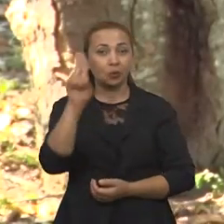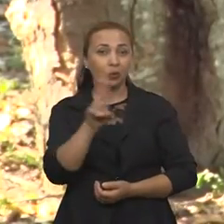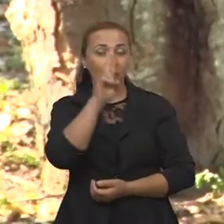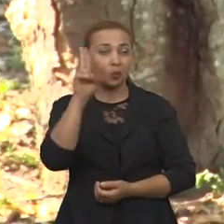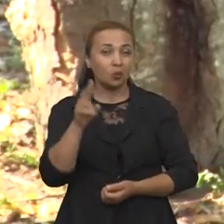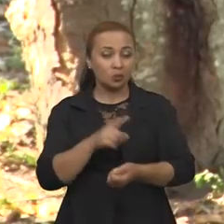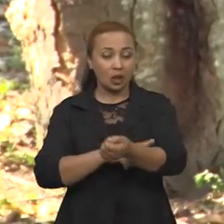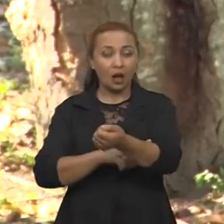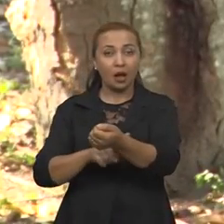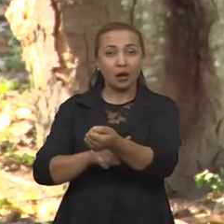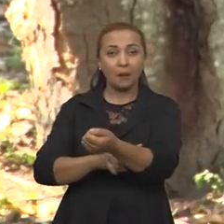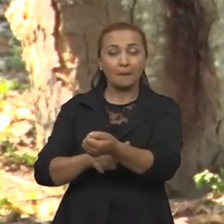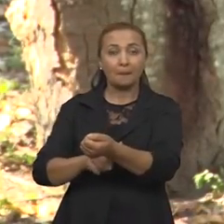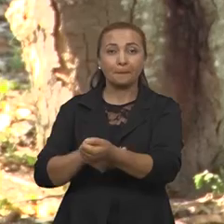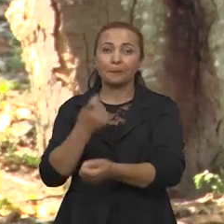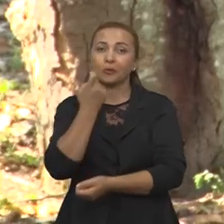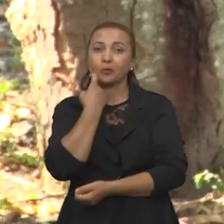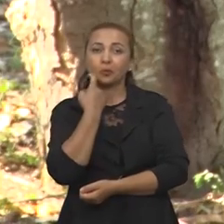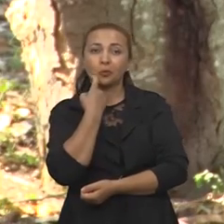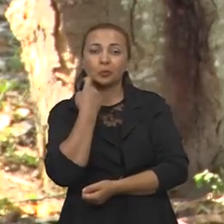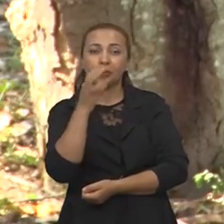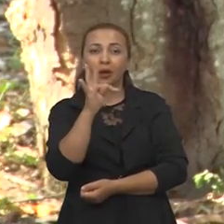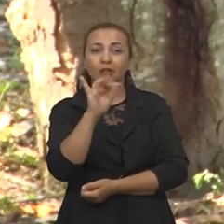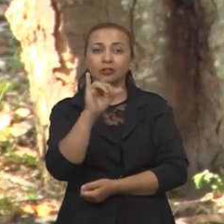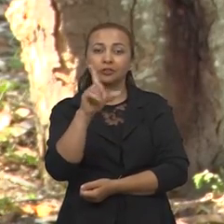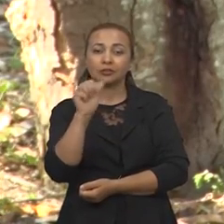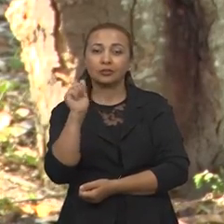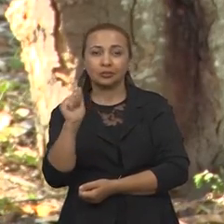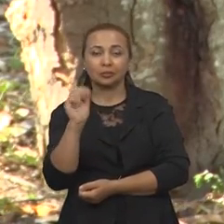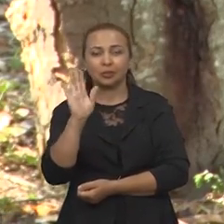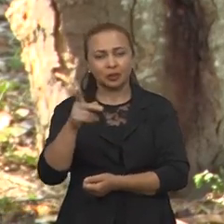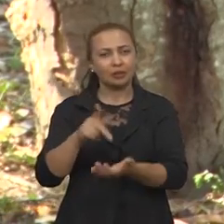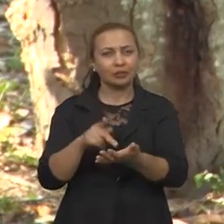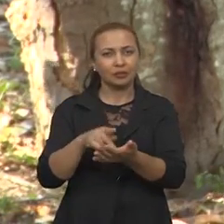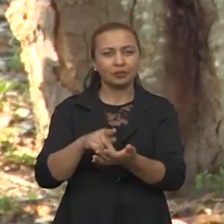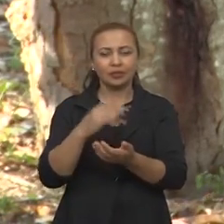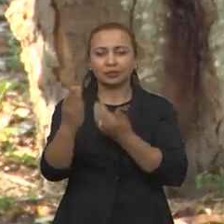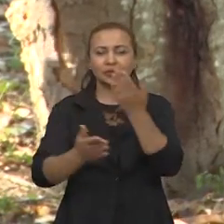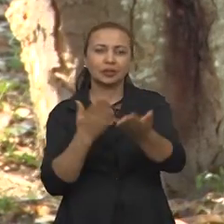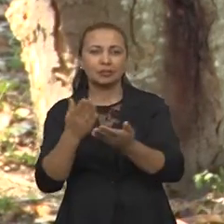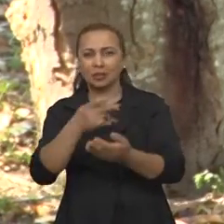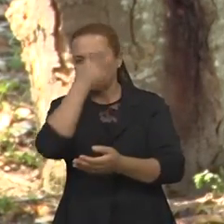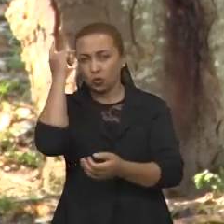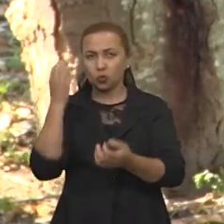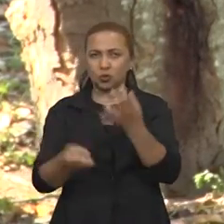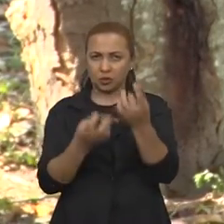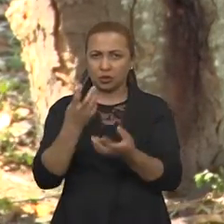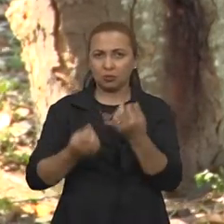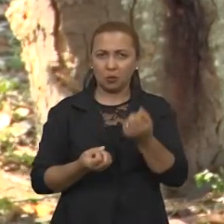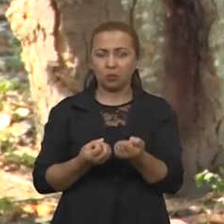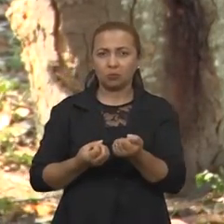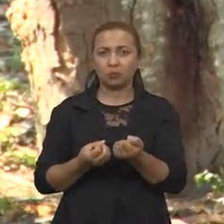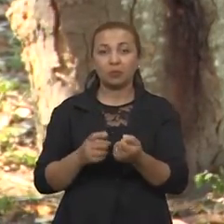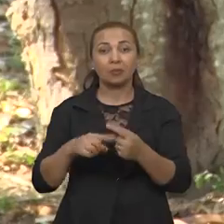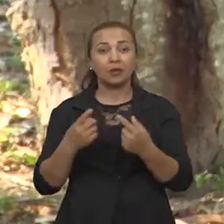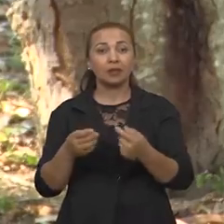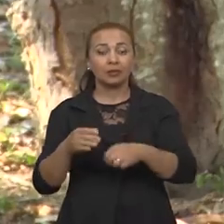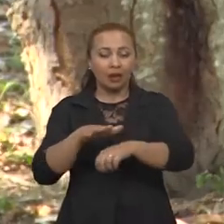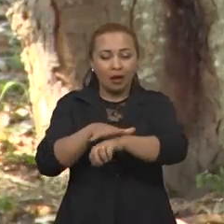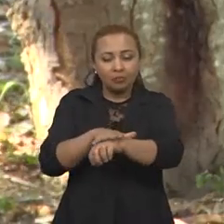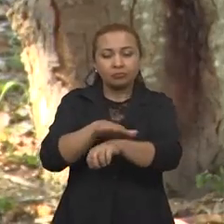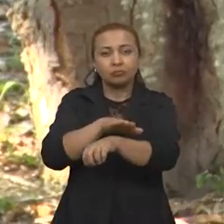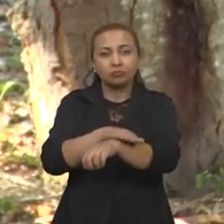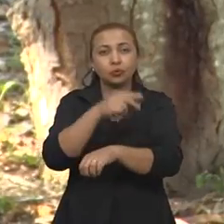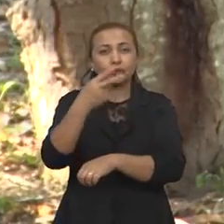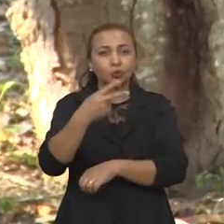O uso da pele da tilápia já é uma realidade no tratamento de vítimas de queimaduras. A pele da tilápia age como um curativo para